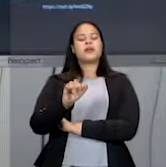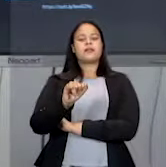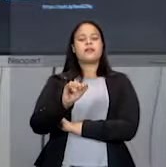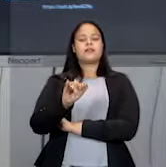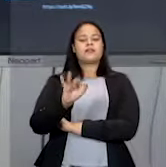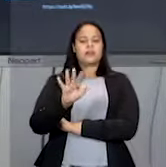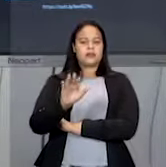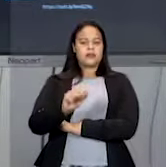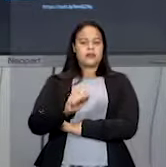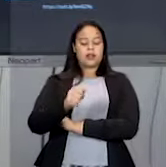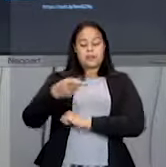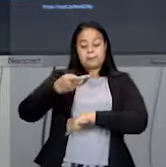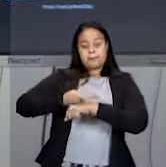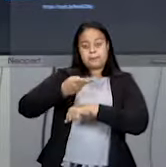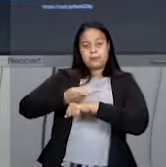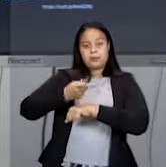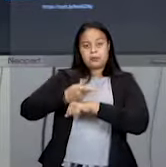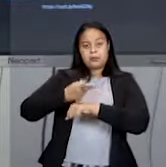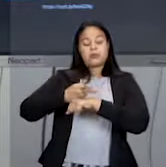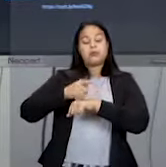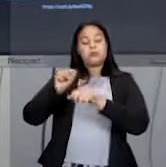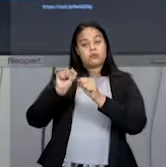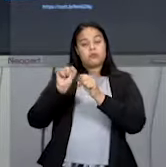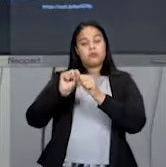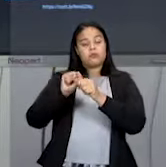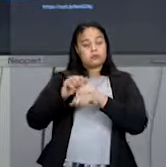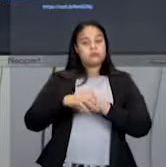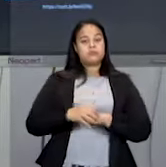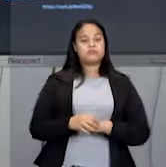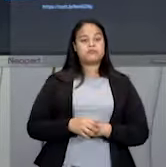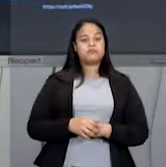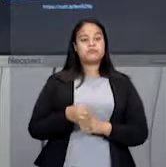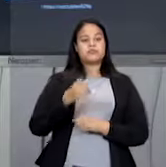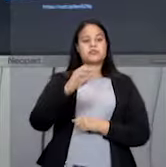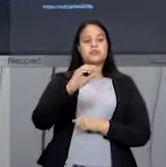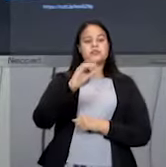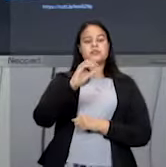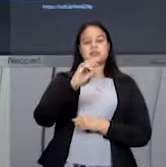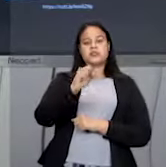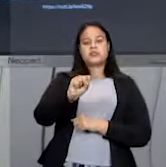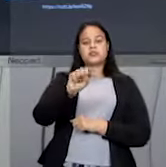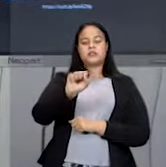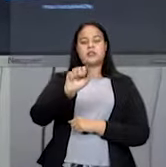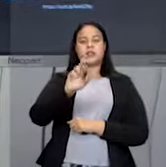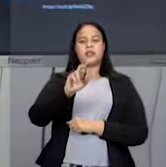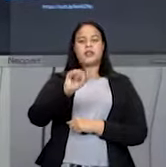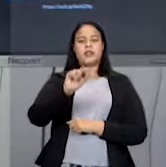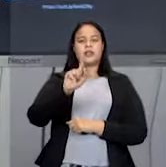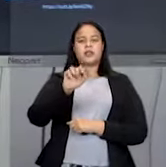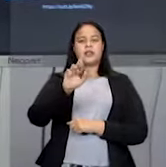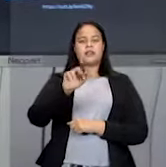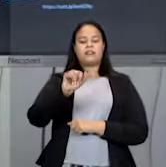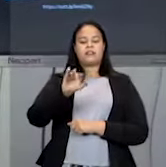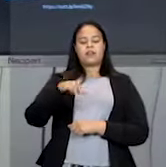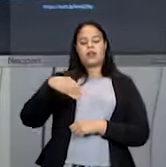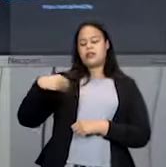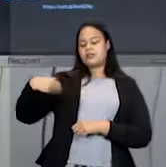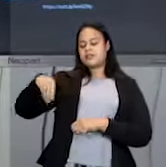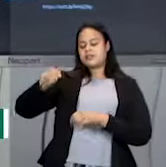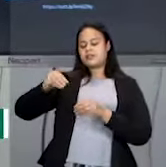feito na pedra. E a serigrafia, feito na seda ou no nylon.